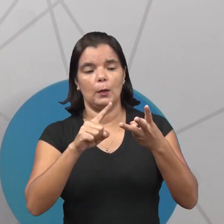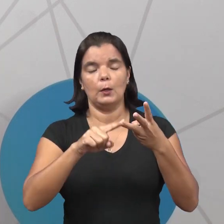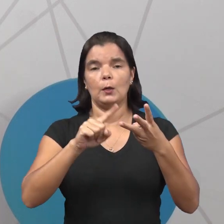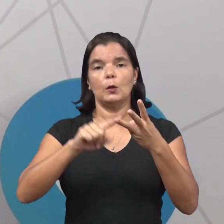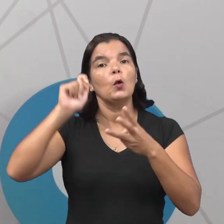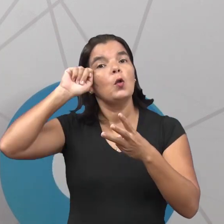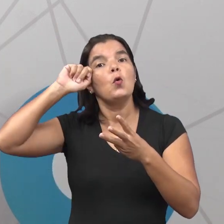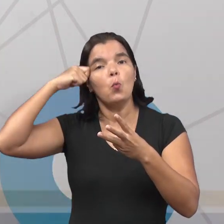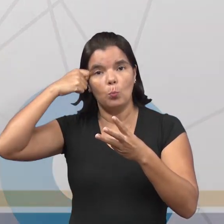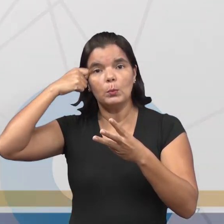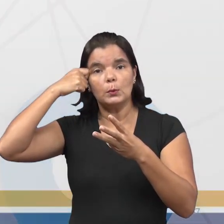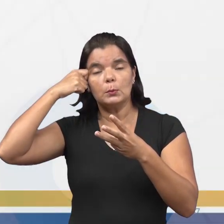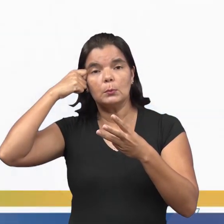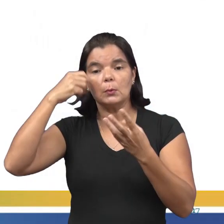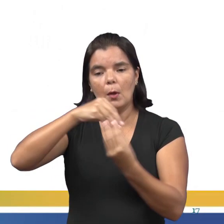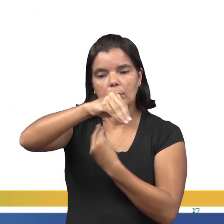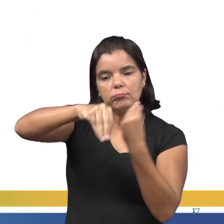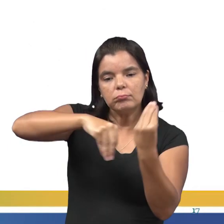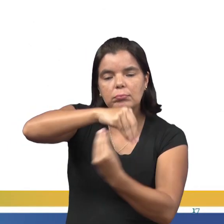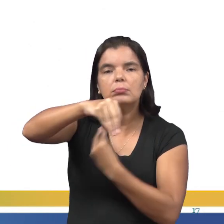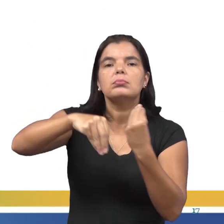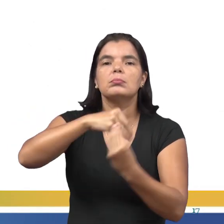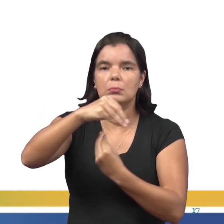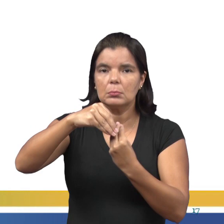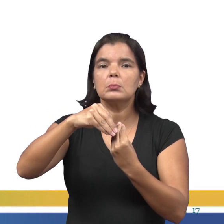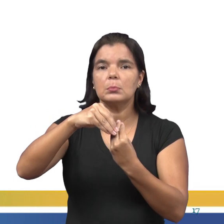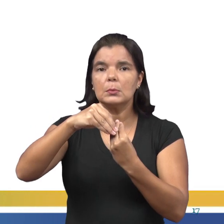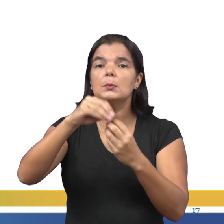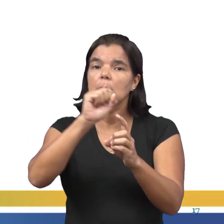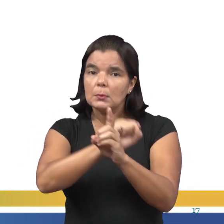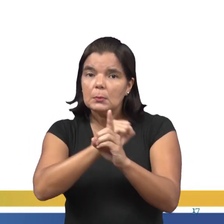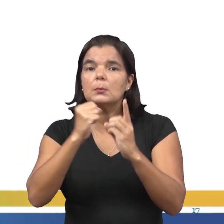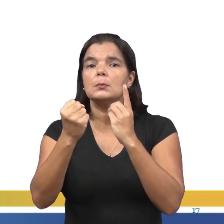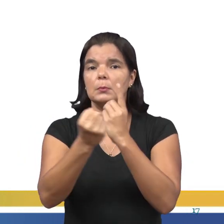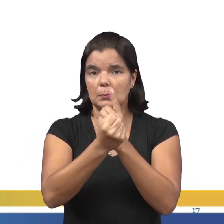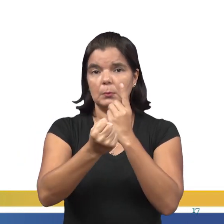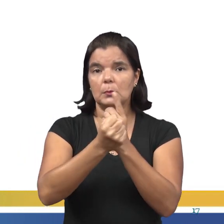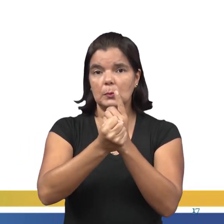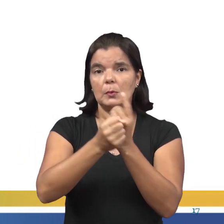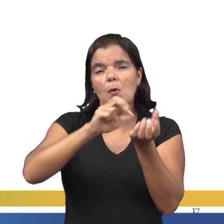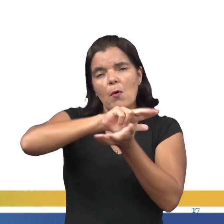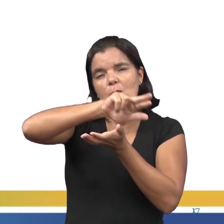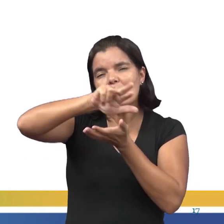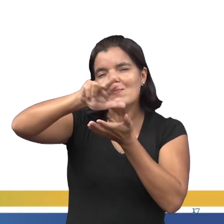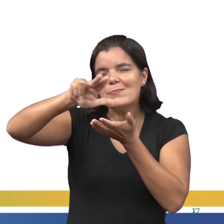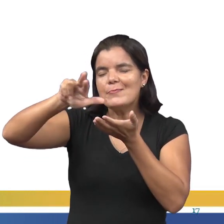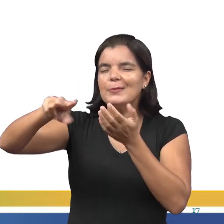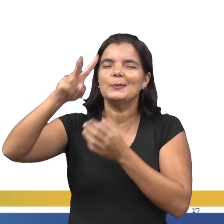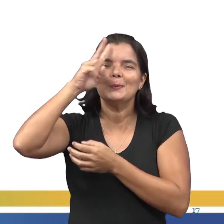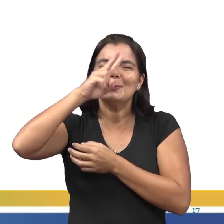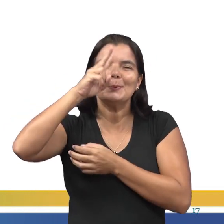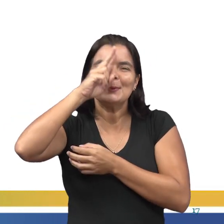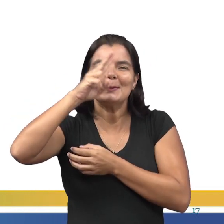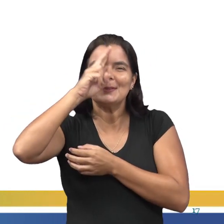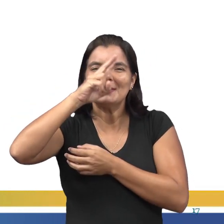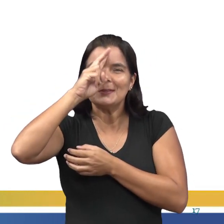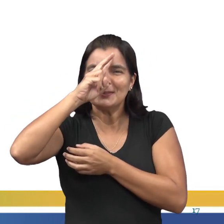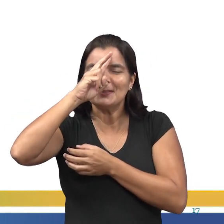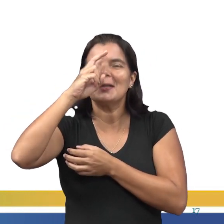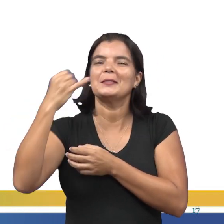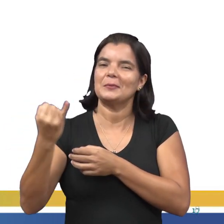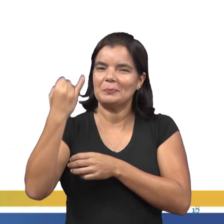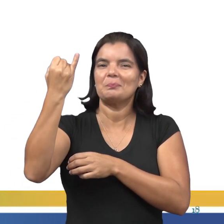miscigenação resultante disso. Então, em termos de sociedade, o Brasil tem uma rica história, uma rica